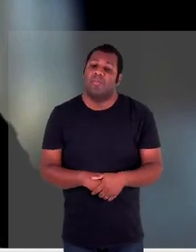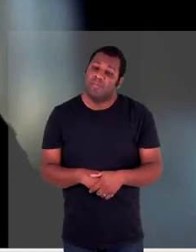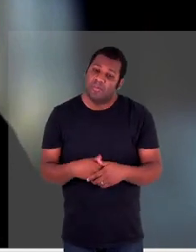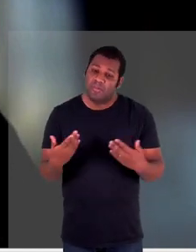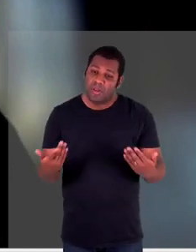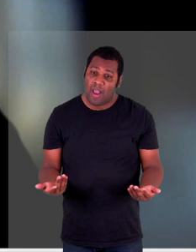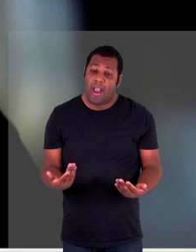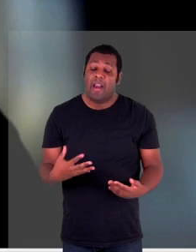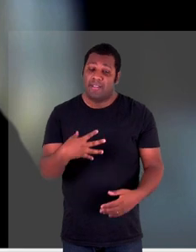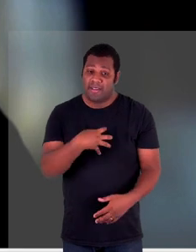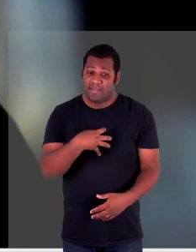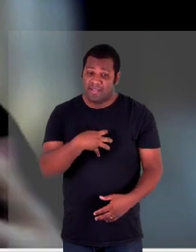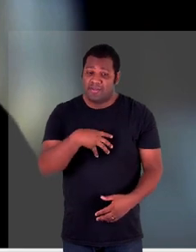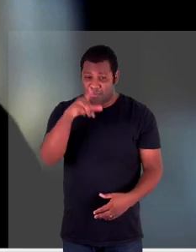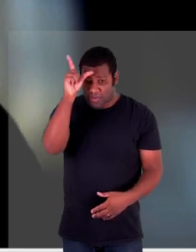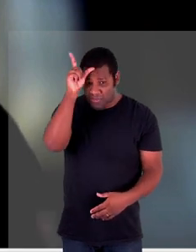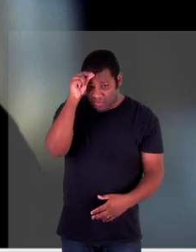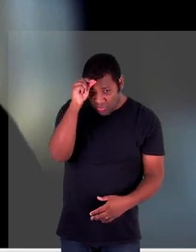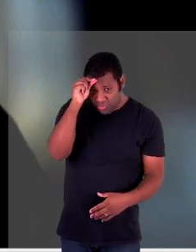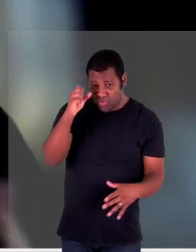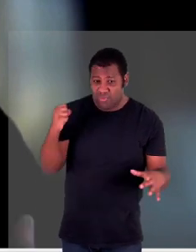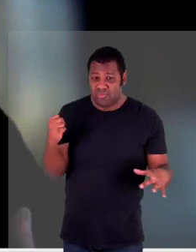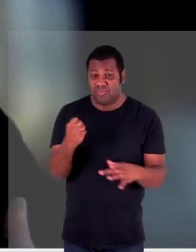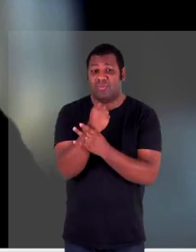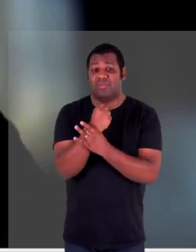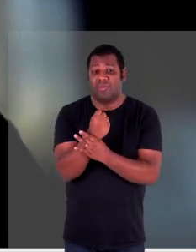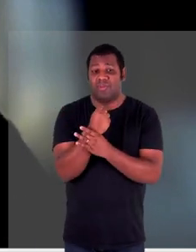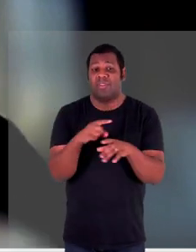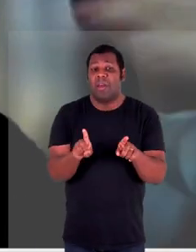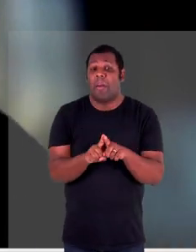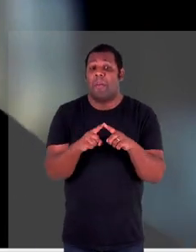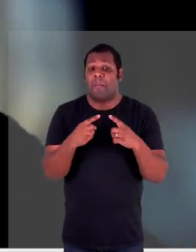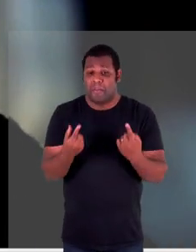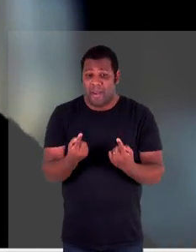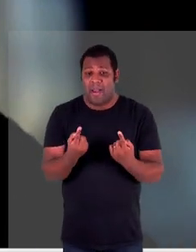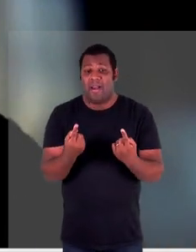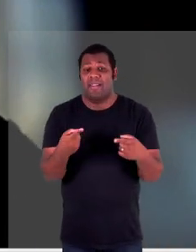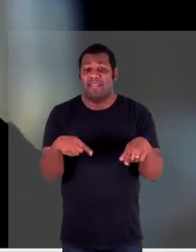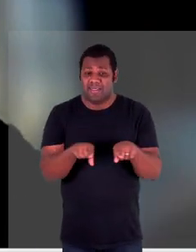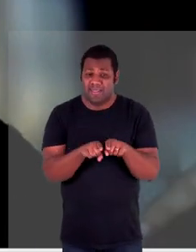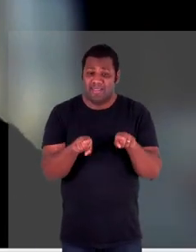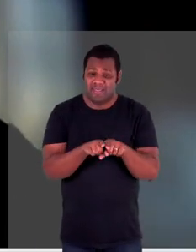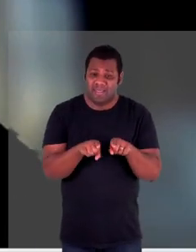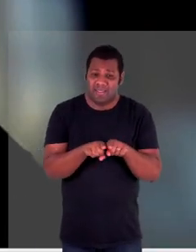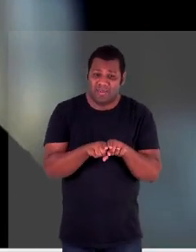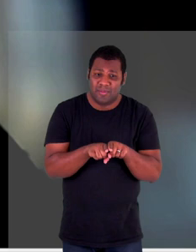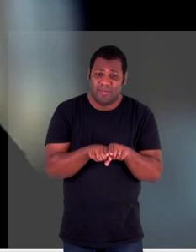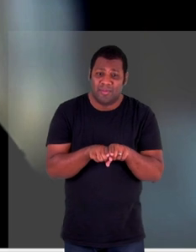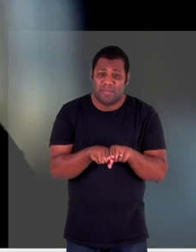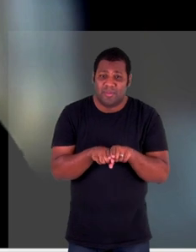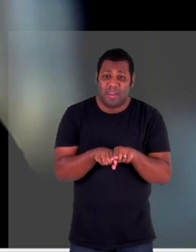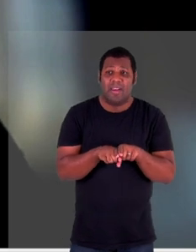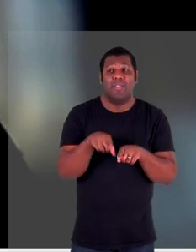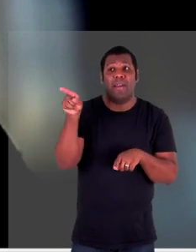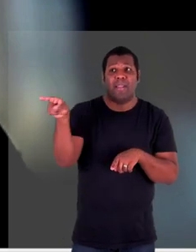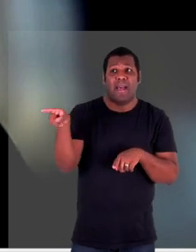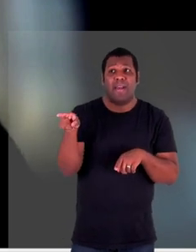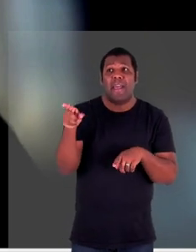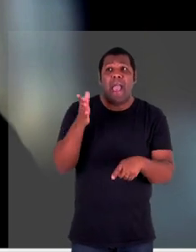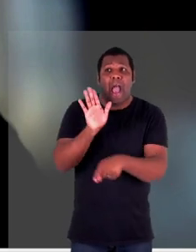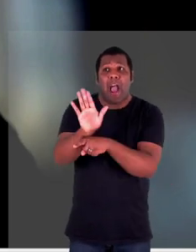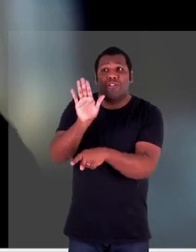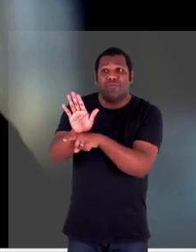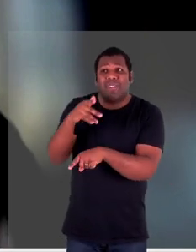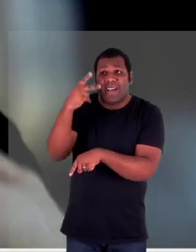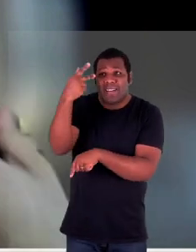segurança para quem está buscando refúgio ao mesmo tempo é o problema também pela distância de onde essa pessoa vem e ela pode se sentir muito mais